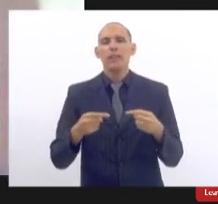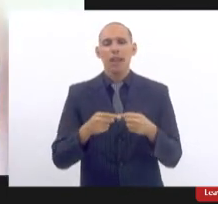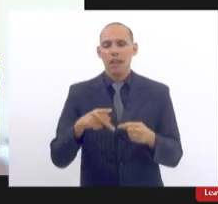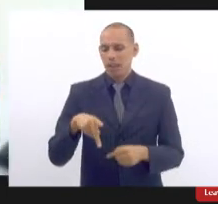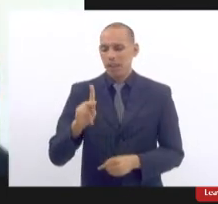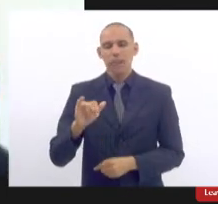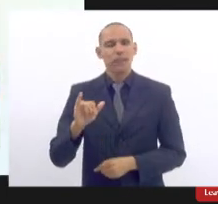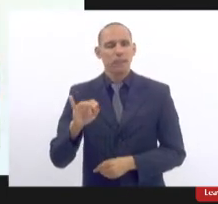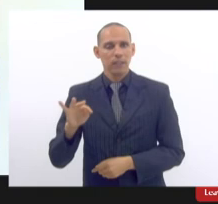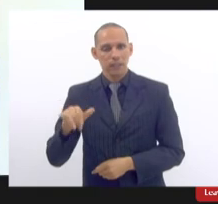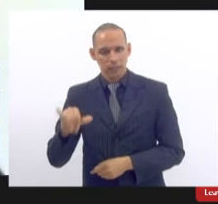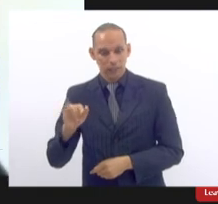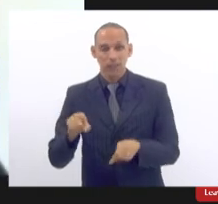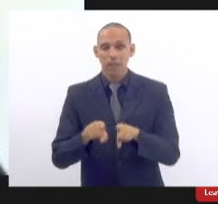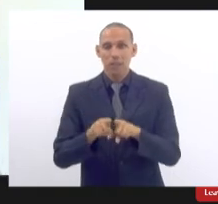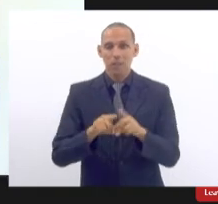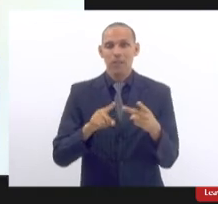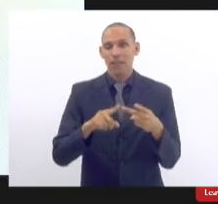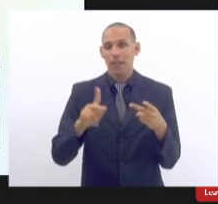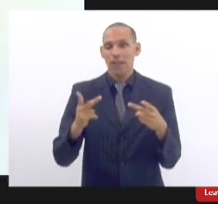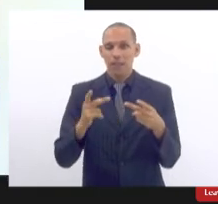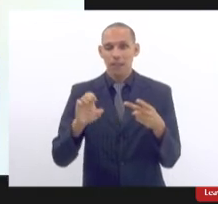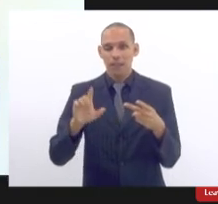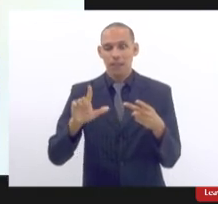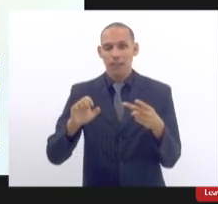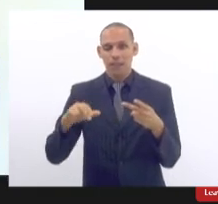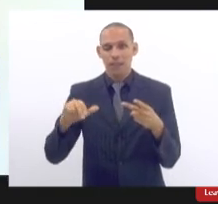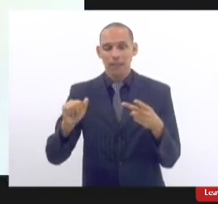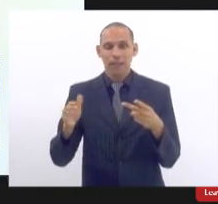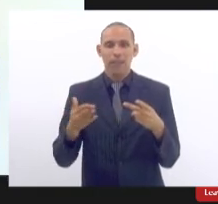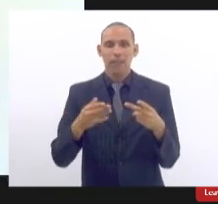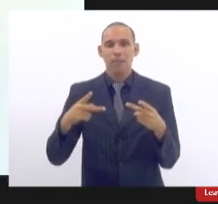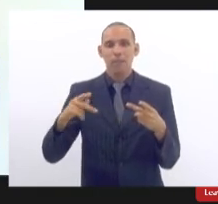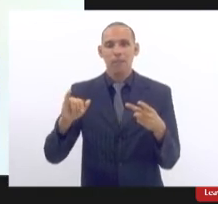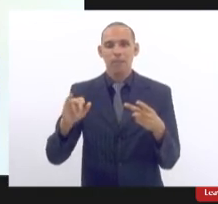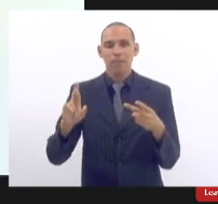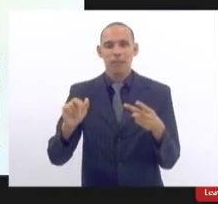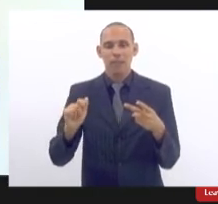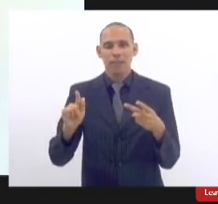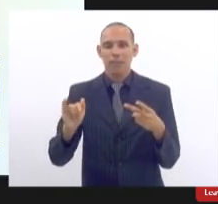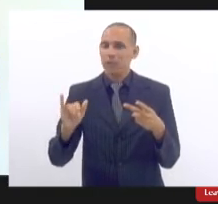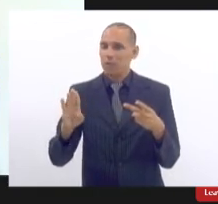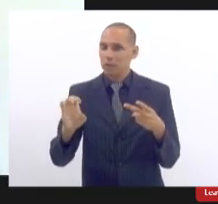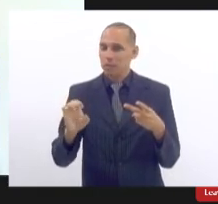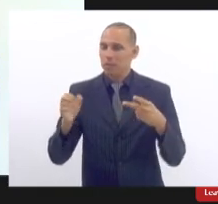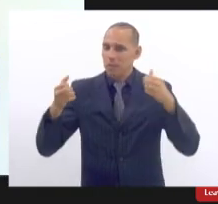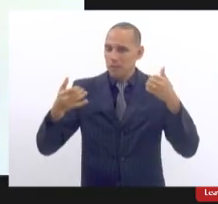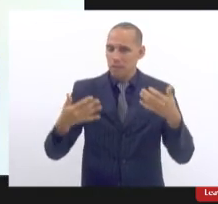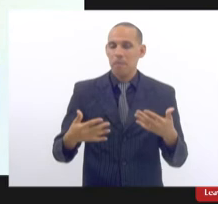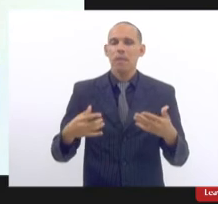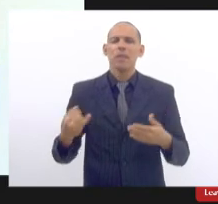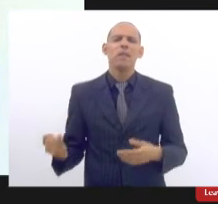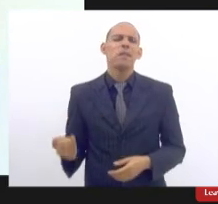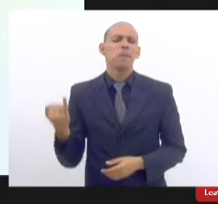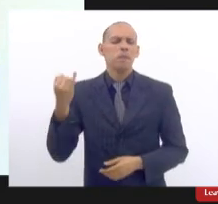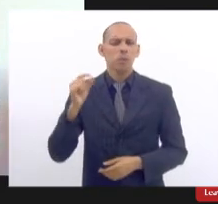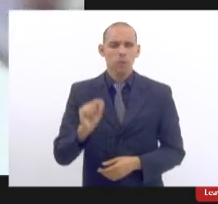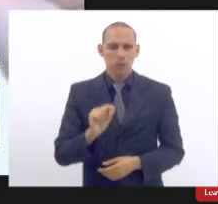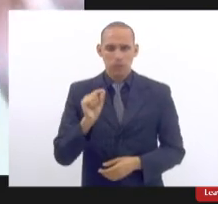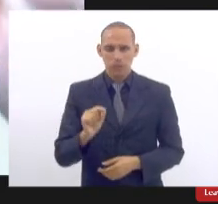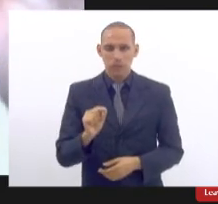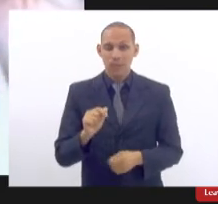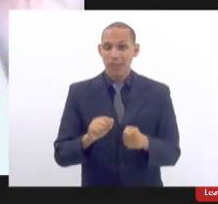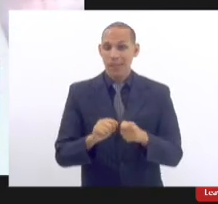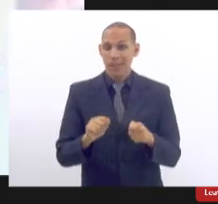e a senhora Helena Piragili do que foi falado eu acho sumamente importante se